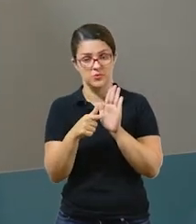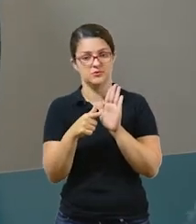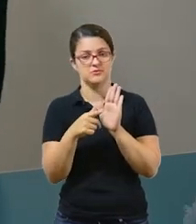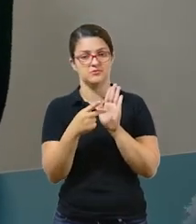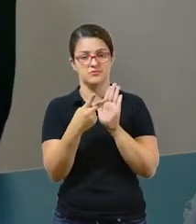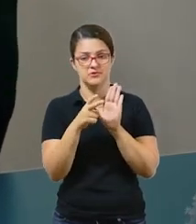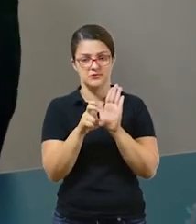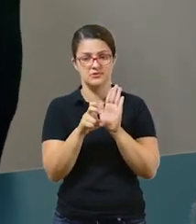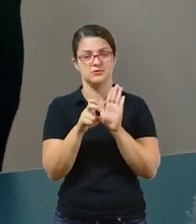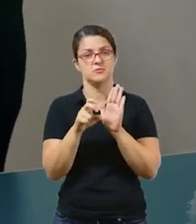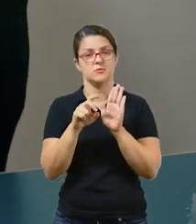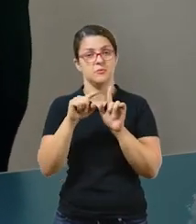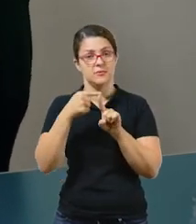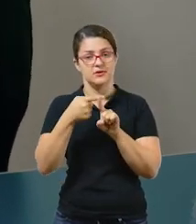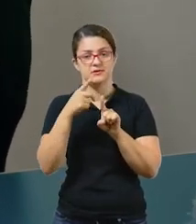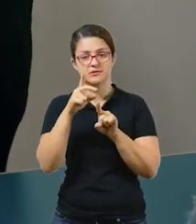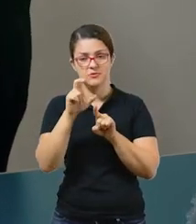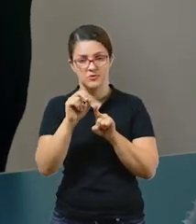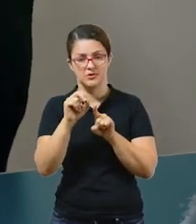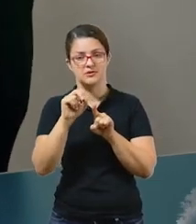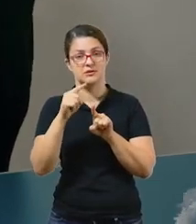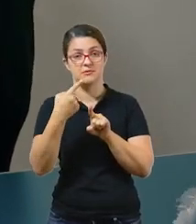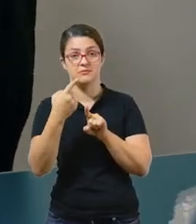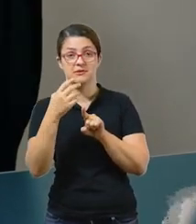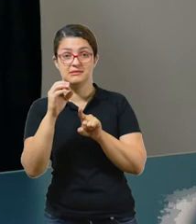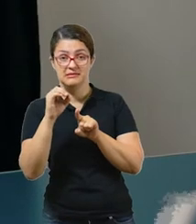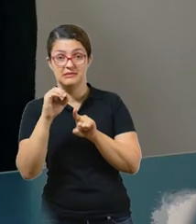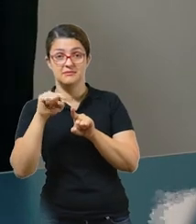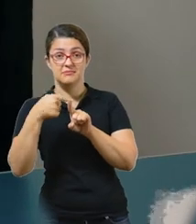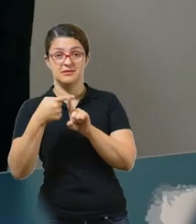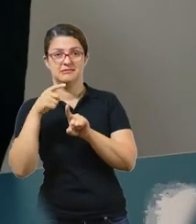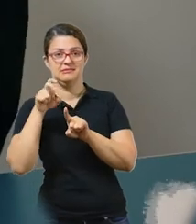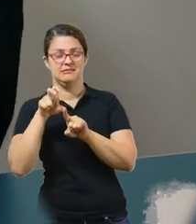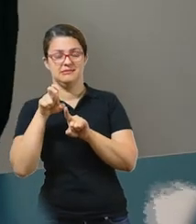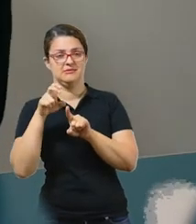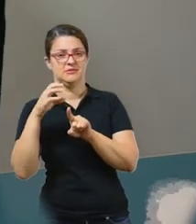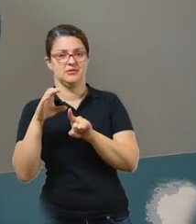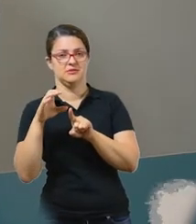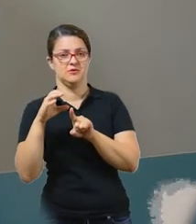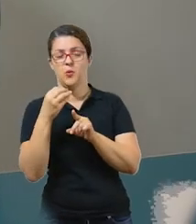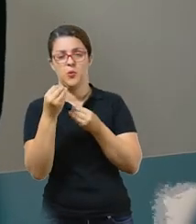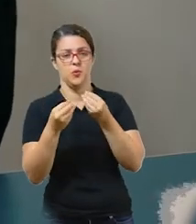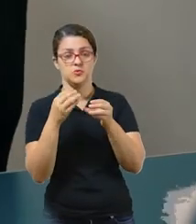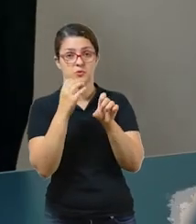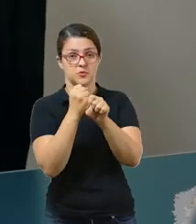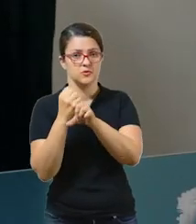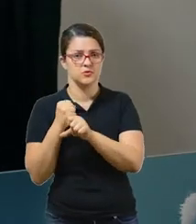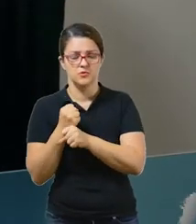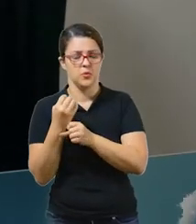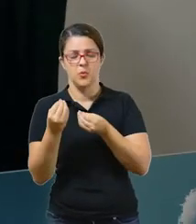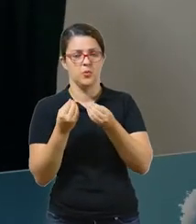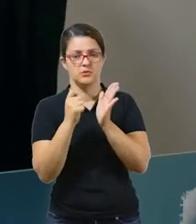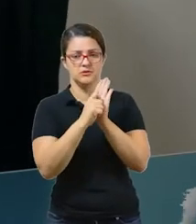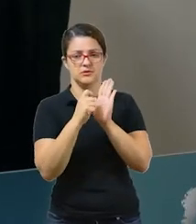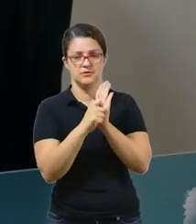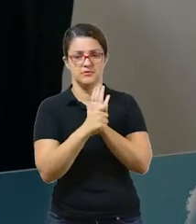25, mais 50, mais 10, mais 5. Como que eu, somando tudo, como que eu vou escrever? Ok?